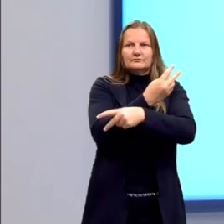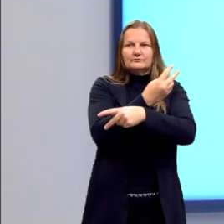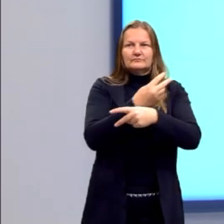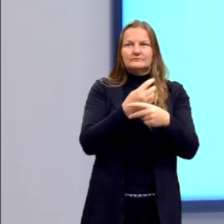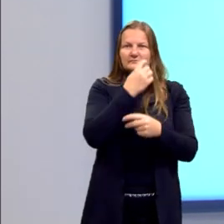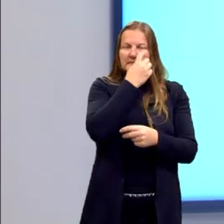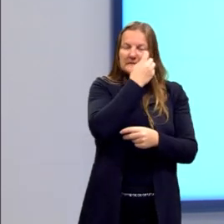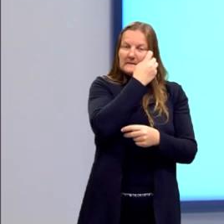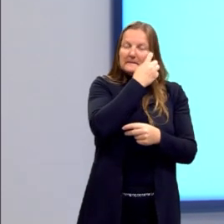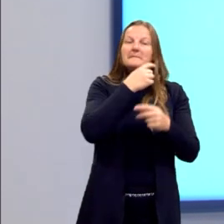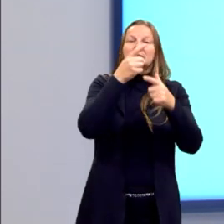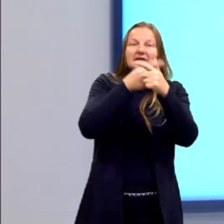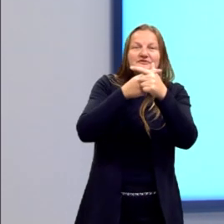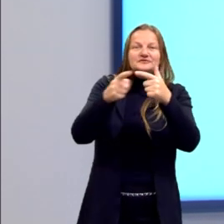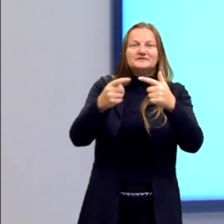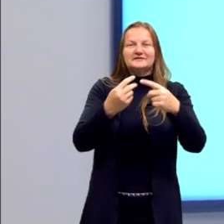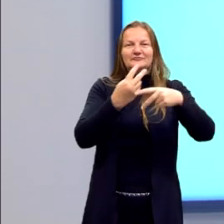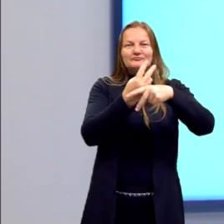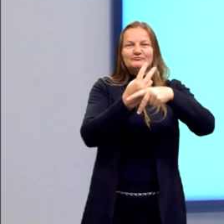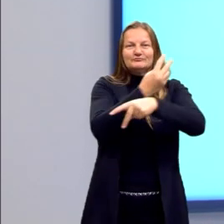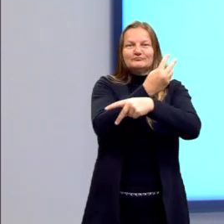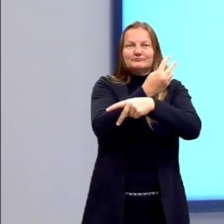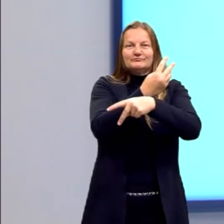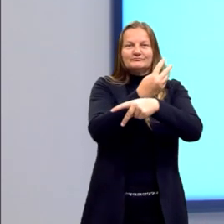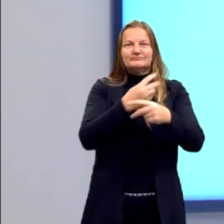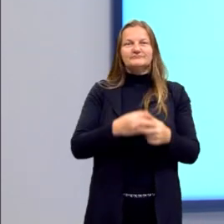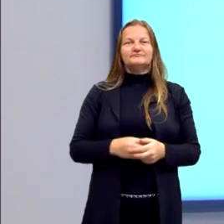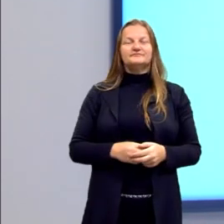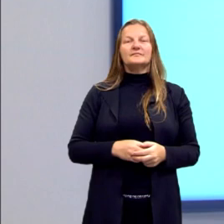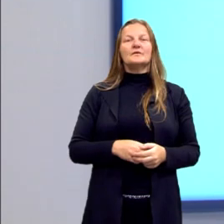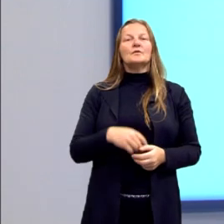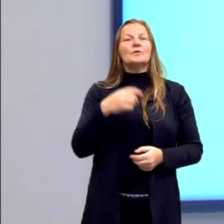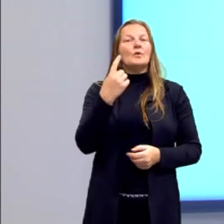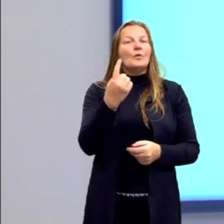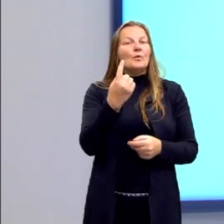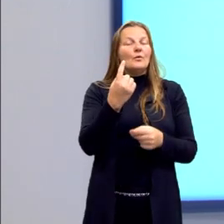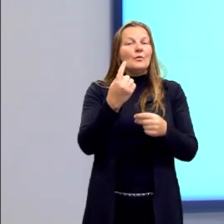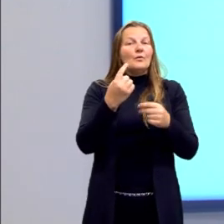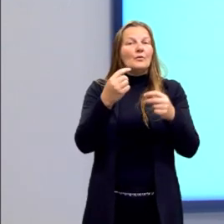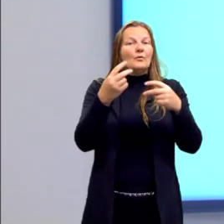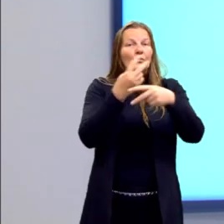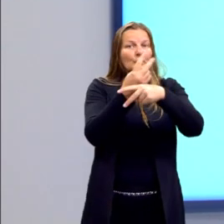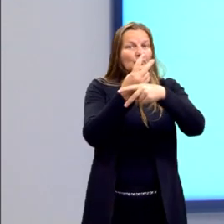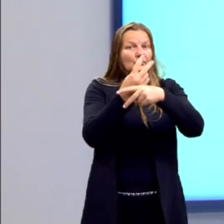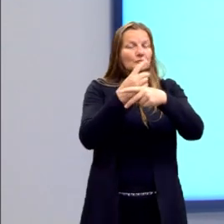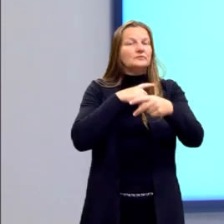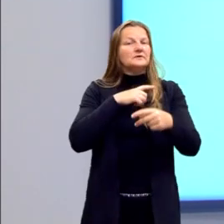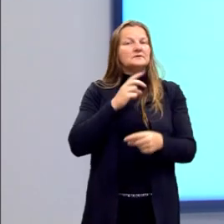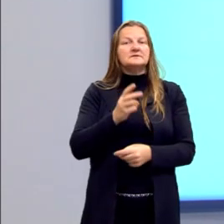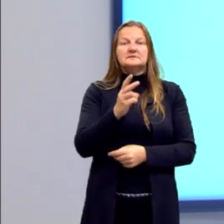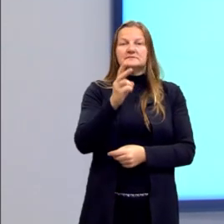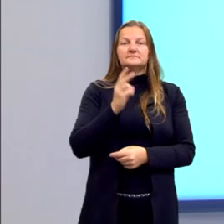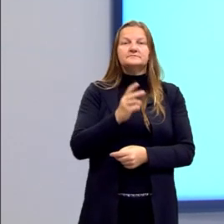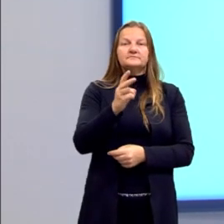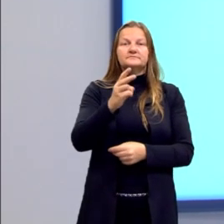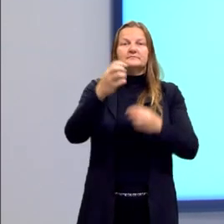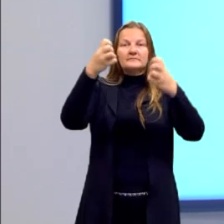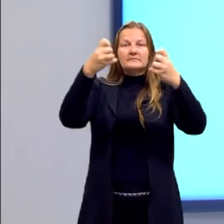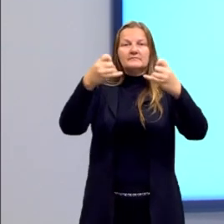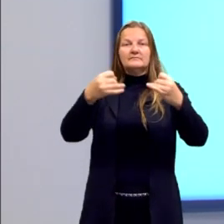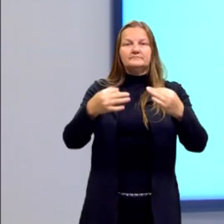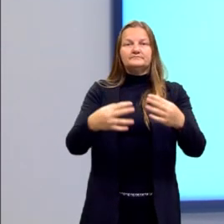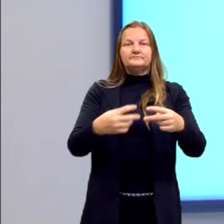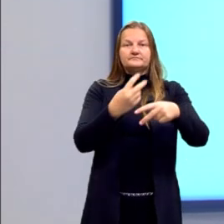bracinhos ali que eu mostrei para vocês. O cromossomo, ele é formado, então, como eu falei ali